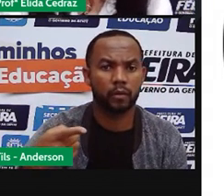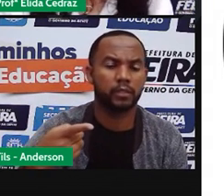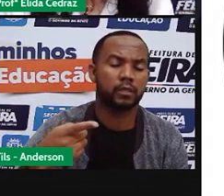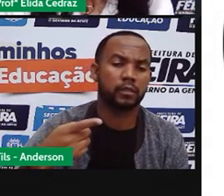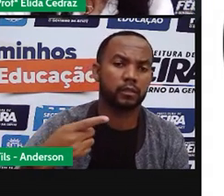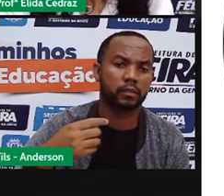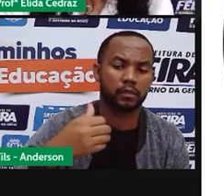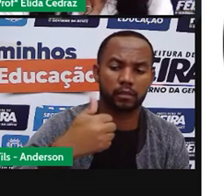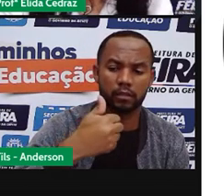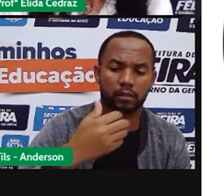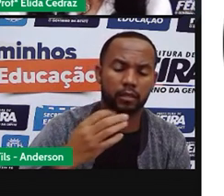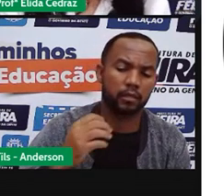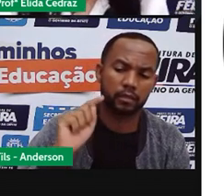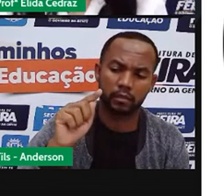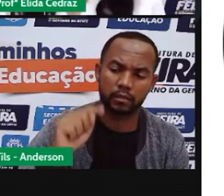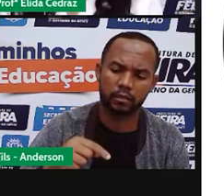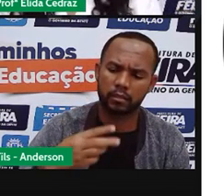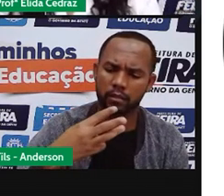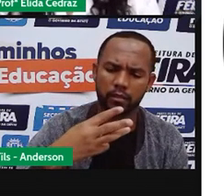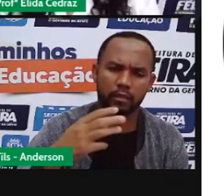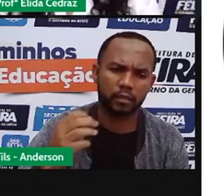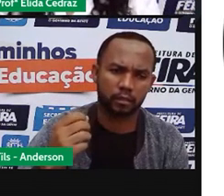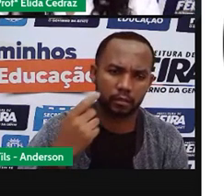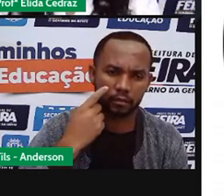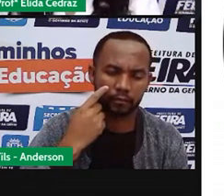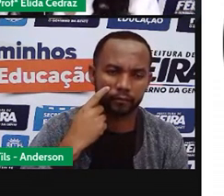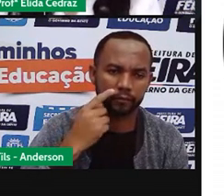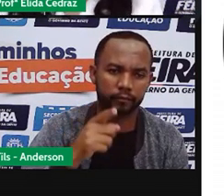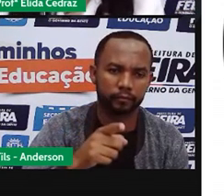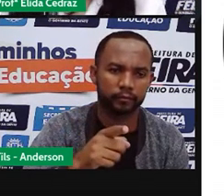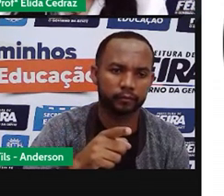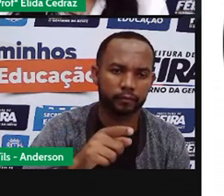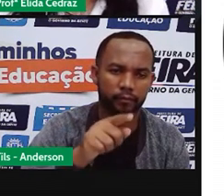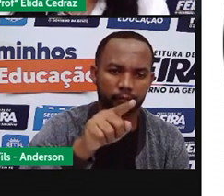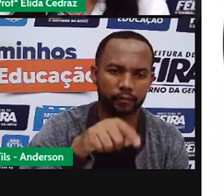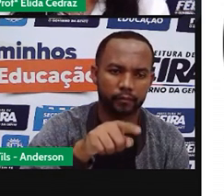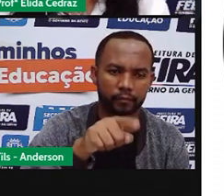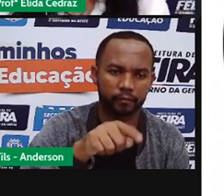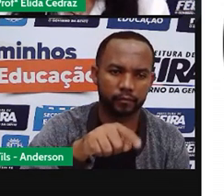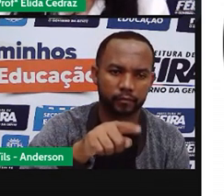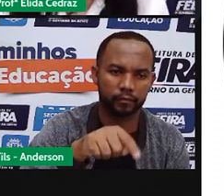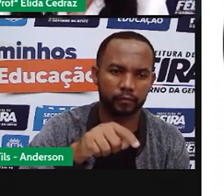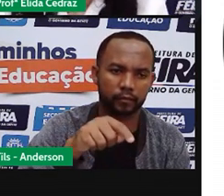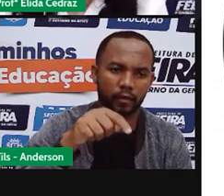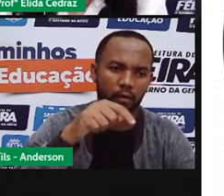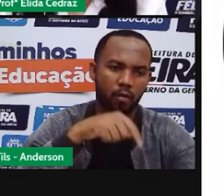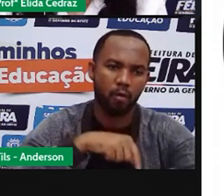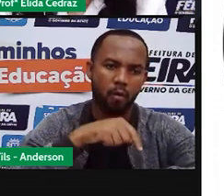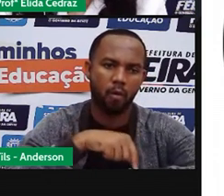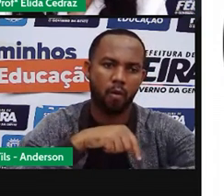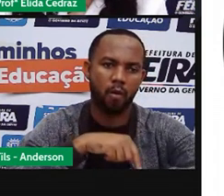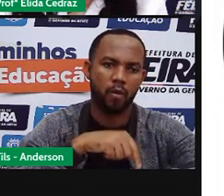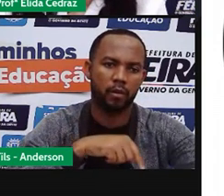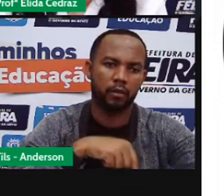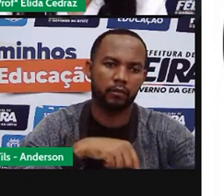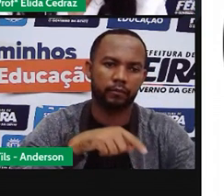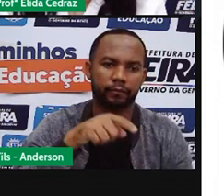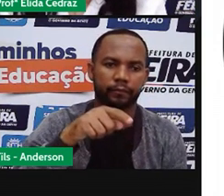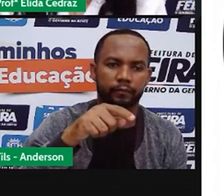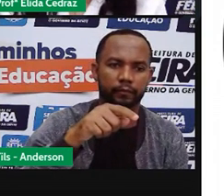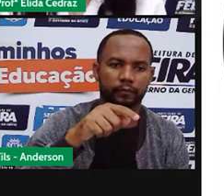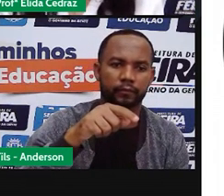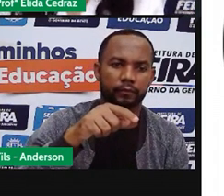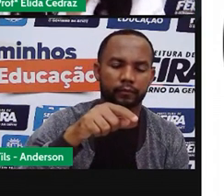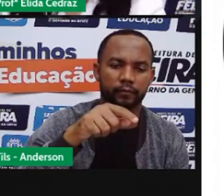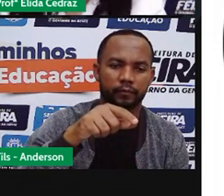e trinta vamos ver ponteiro pequeno das horas ponteiro grande dos